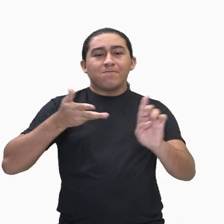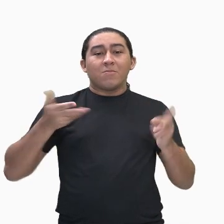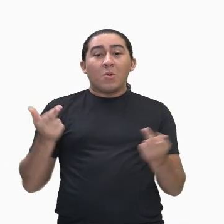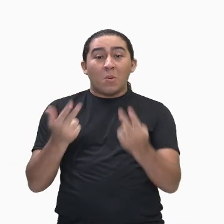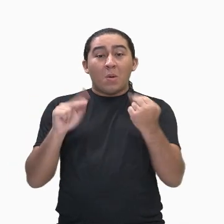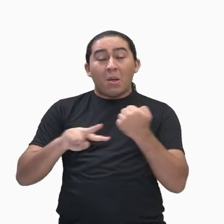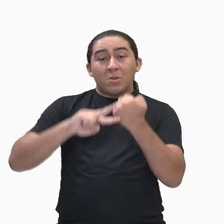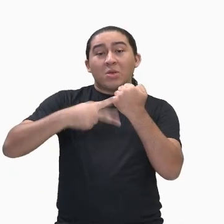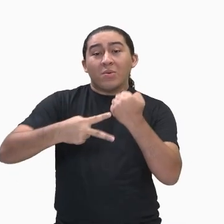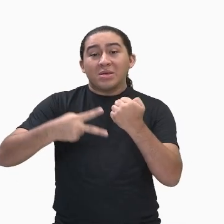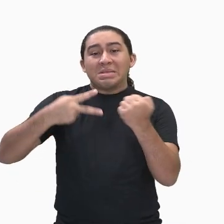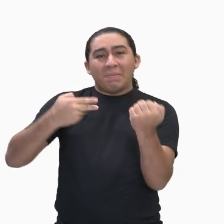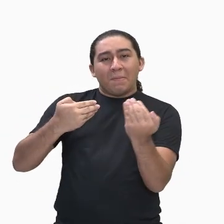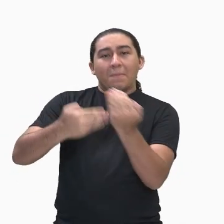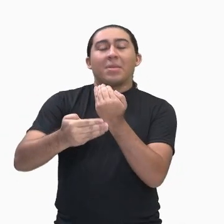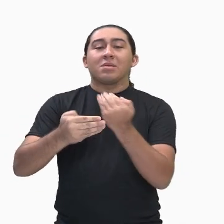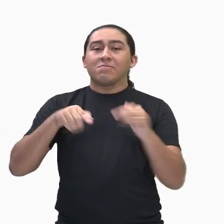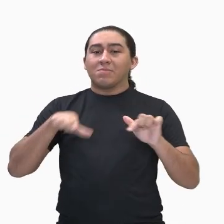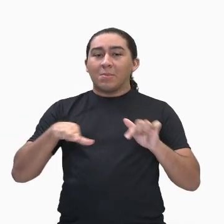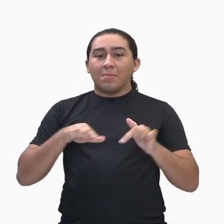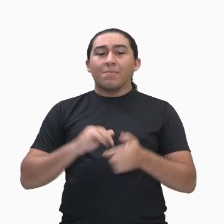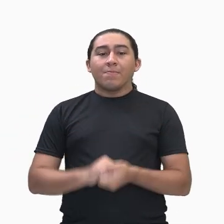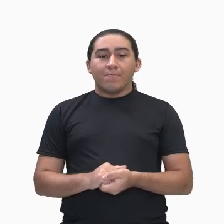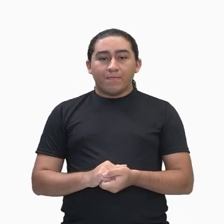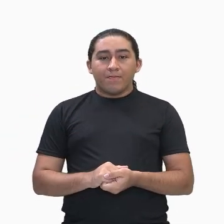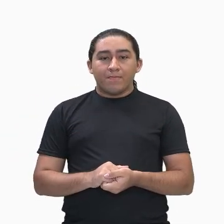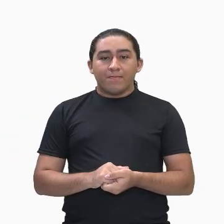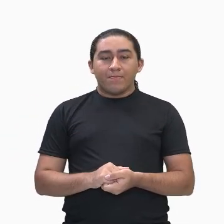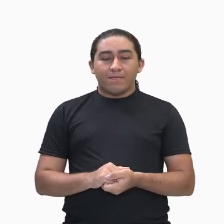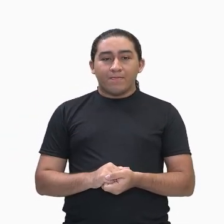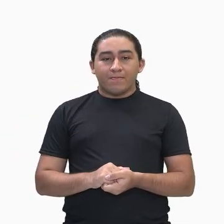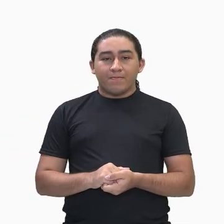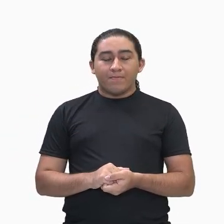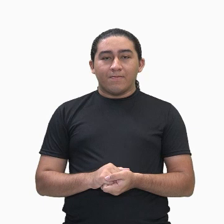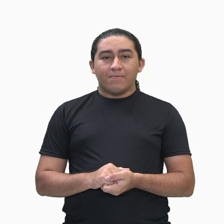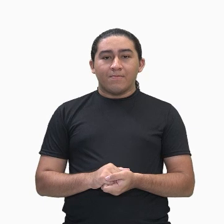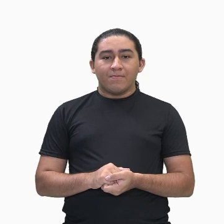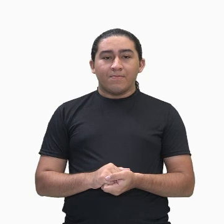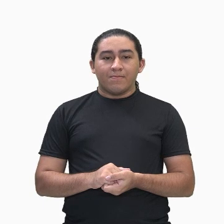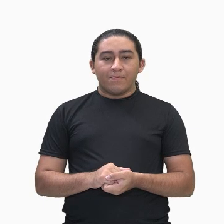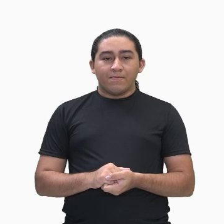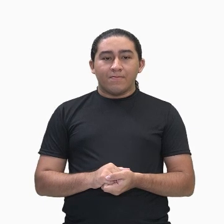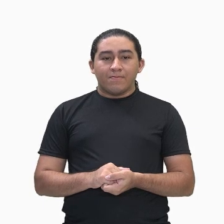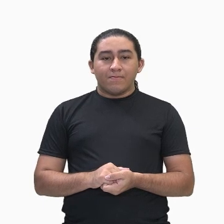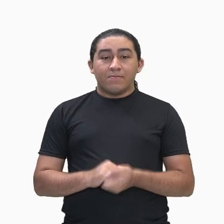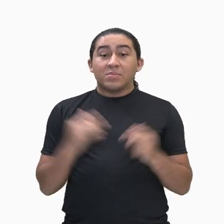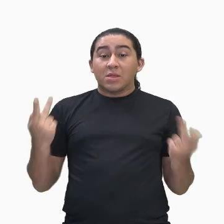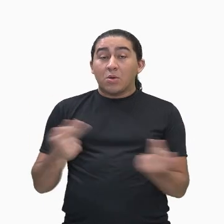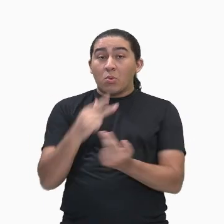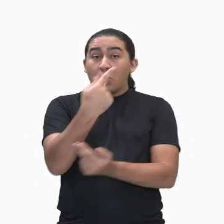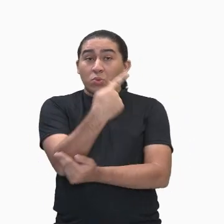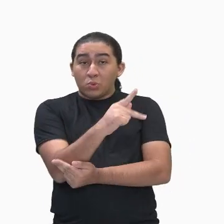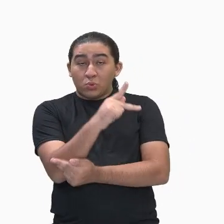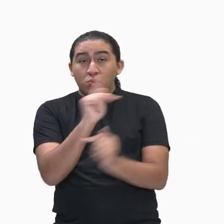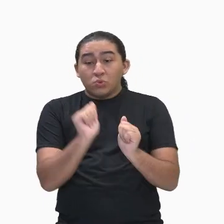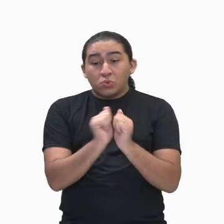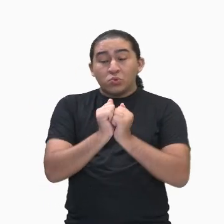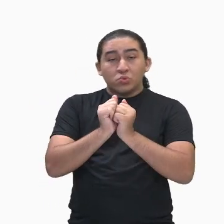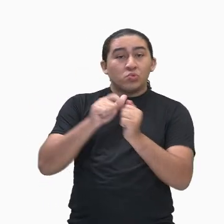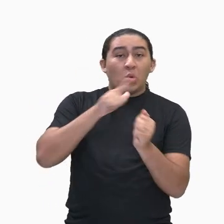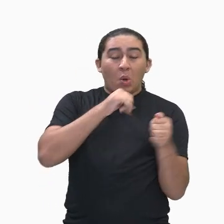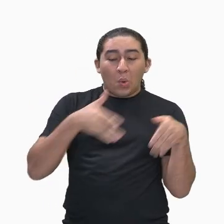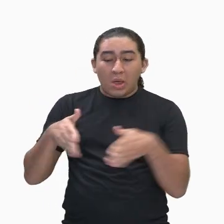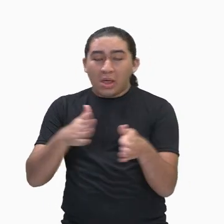fez perdendo o tejo. Arrostar com o sacrilégio gigante. Como tu, junto ao Ganges,